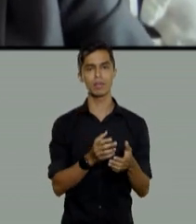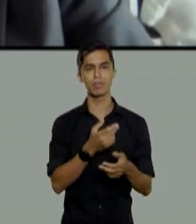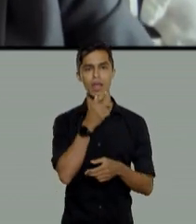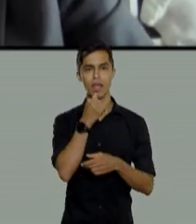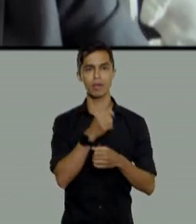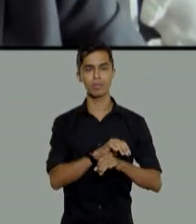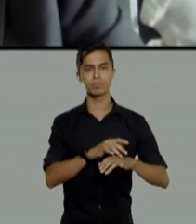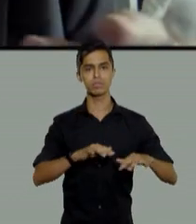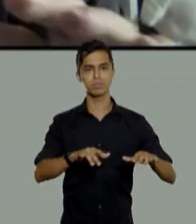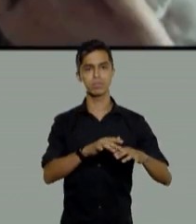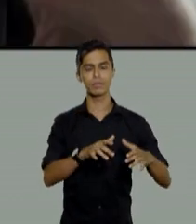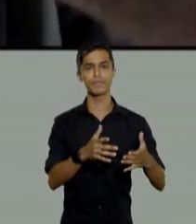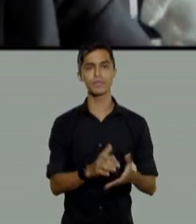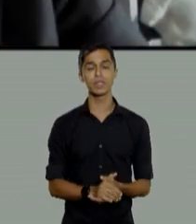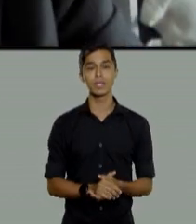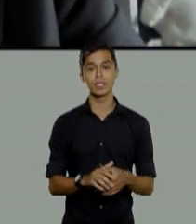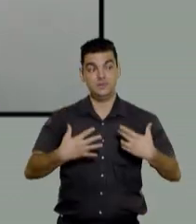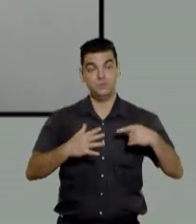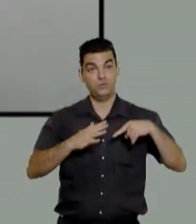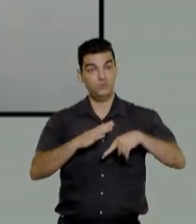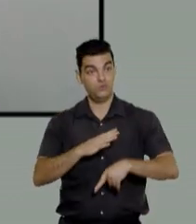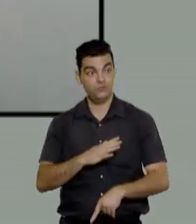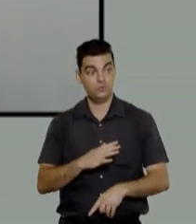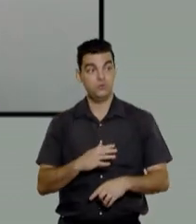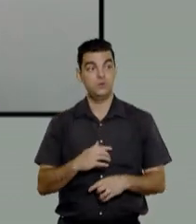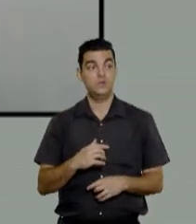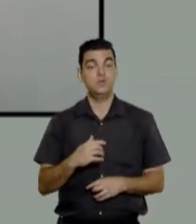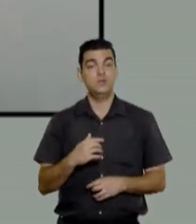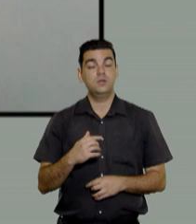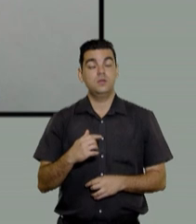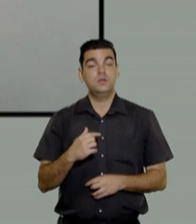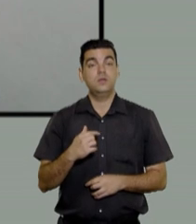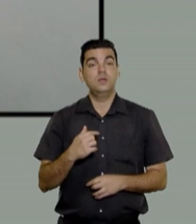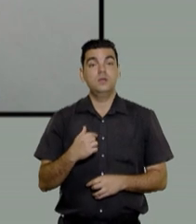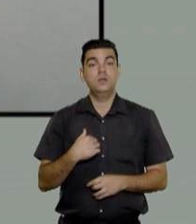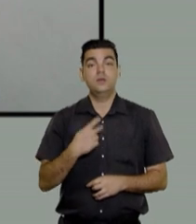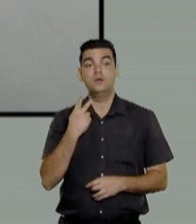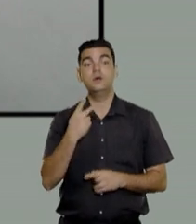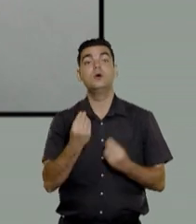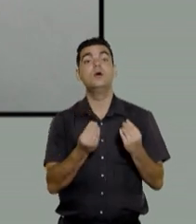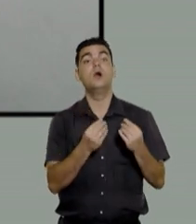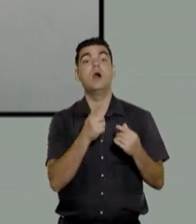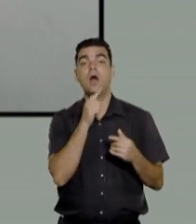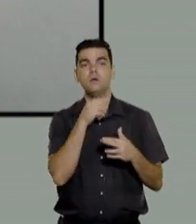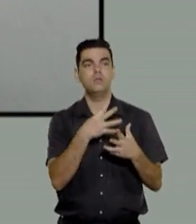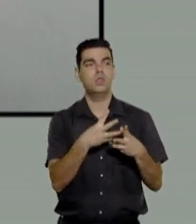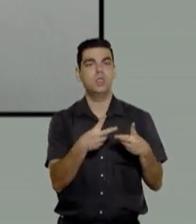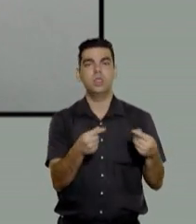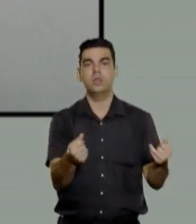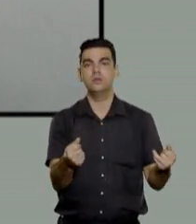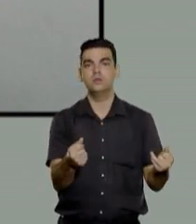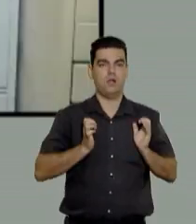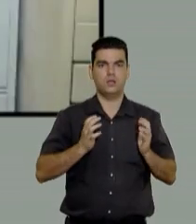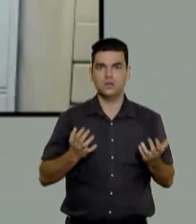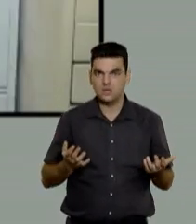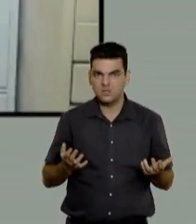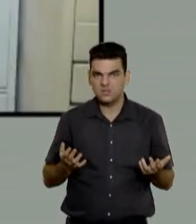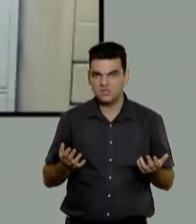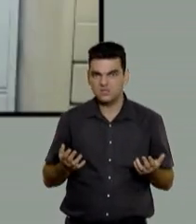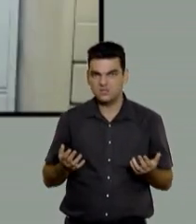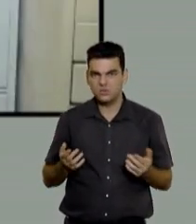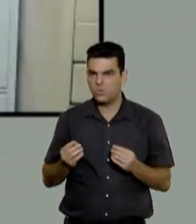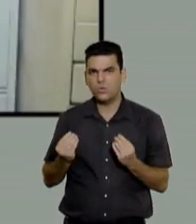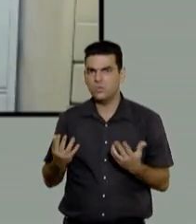José Eustáquio Alves, debateu o tema com o engenheiro e membro do Fórum Permanente São Francisco, Euler Cruz, e o